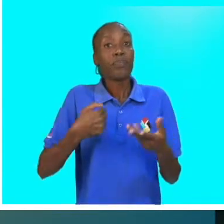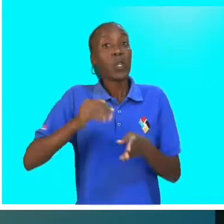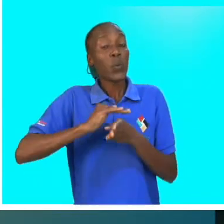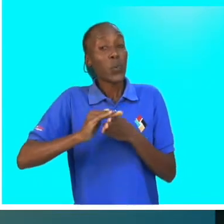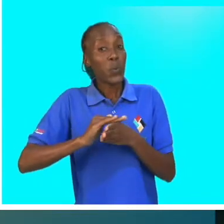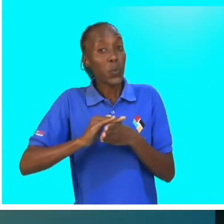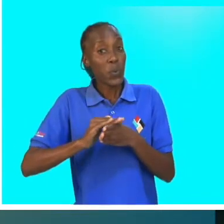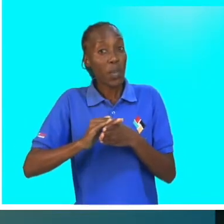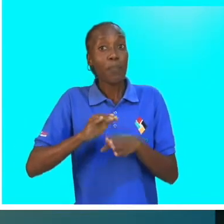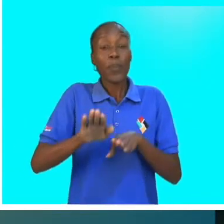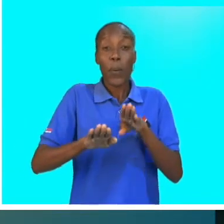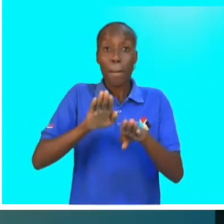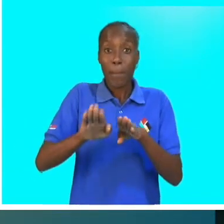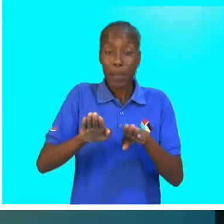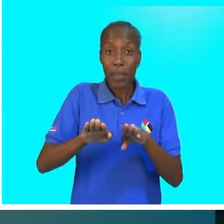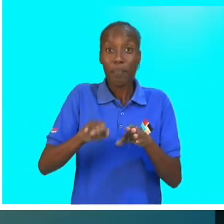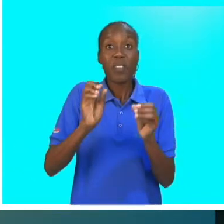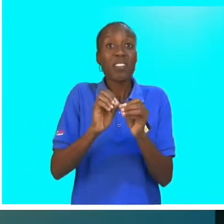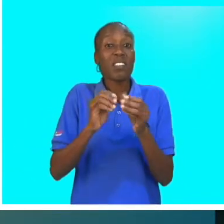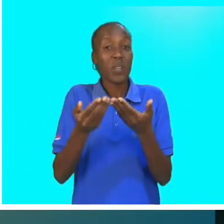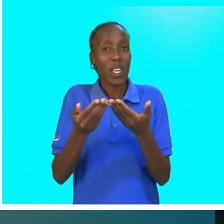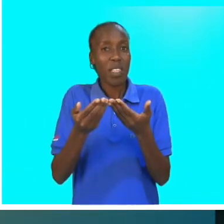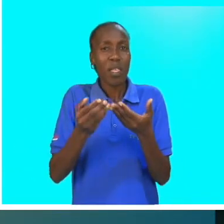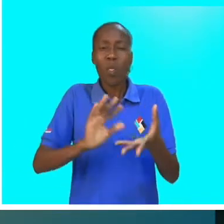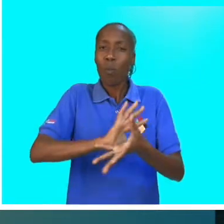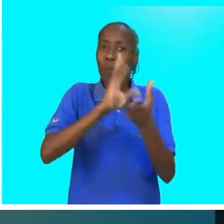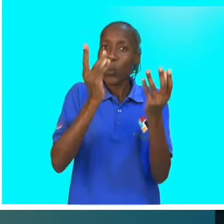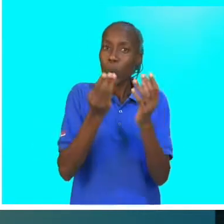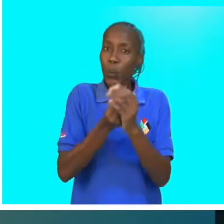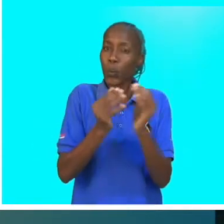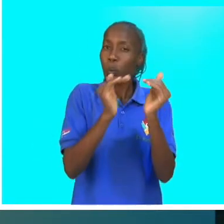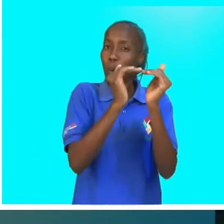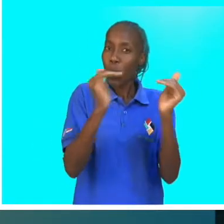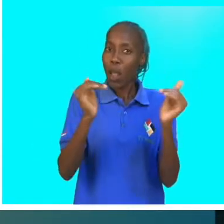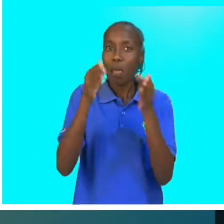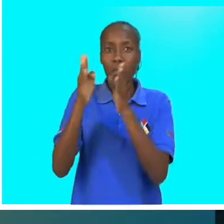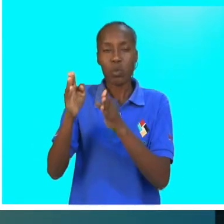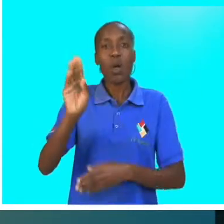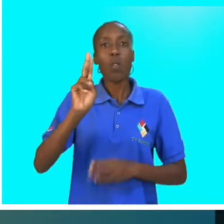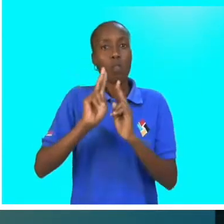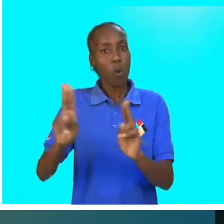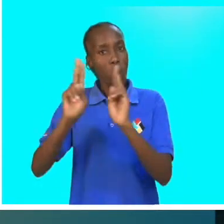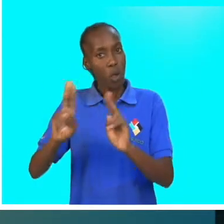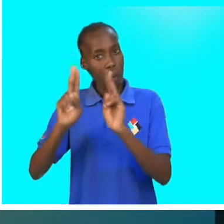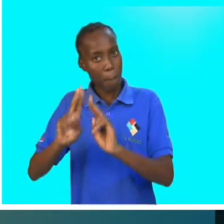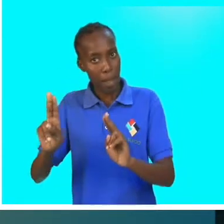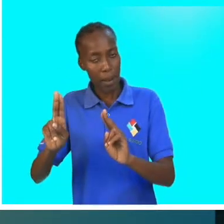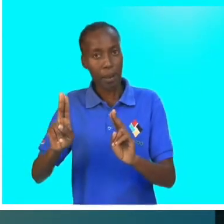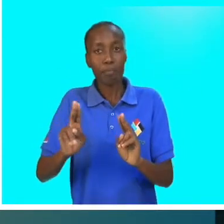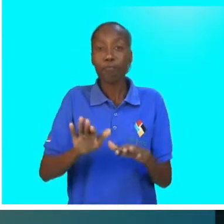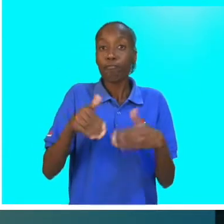Usando os meus pés e as pernas, sou capaz de fazer tudo que uma pessoa sem deficiência faz.